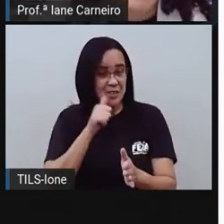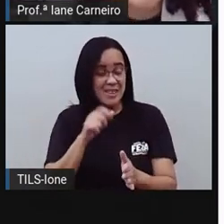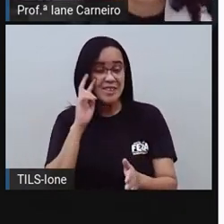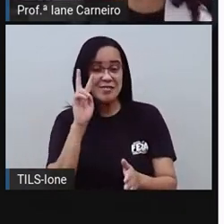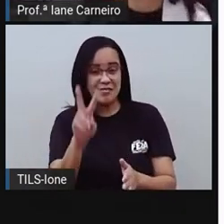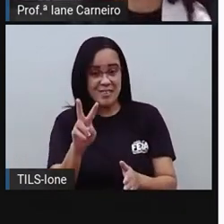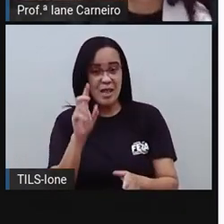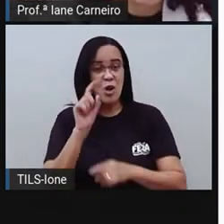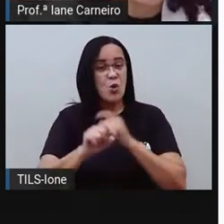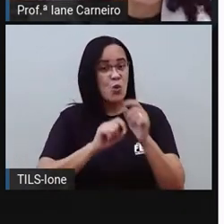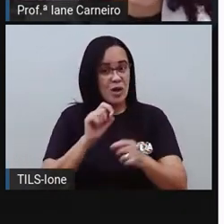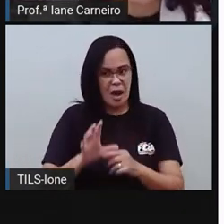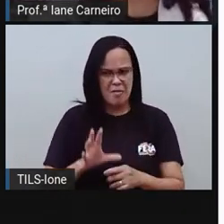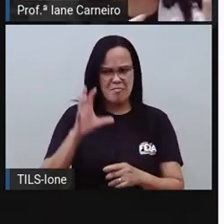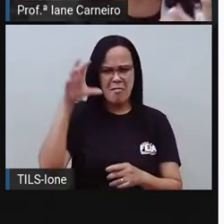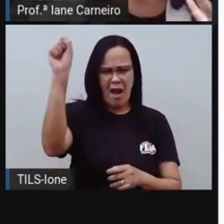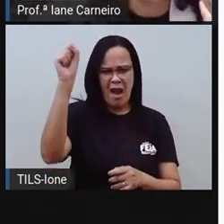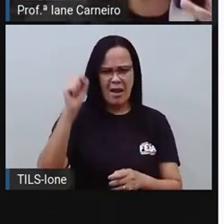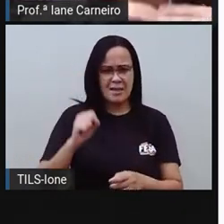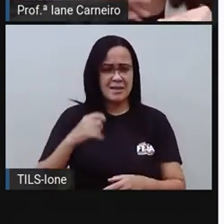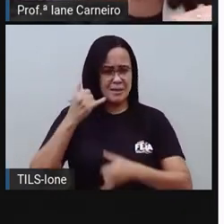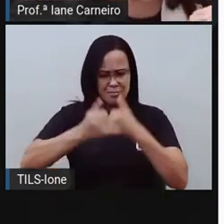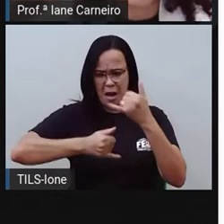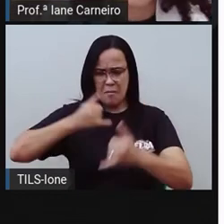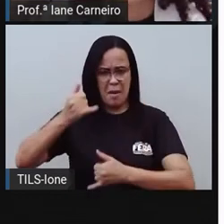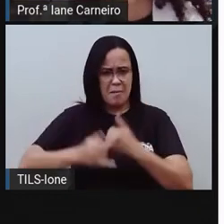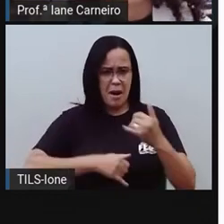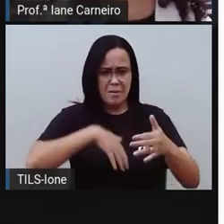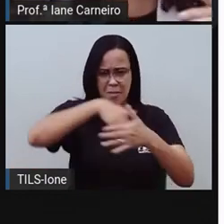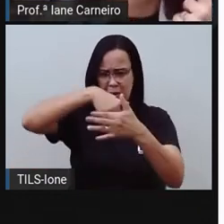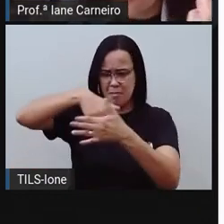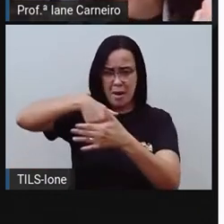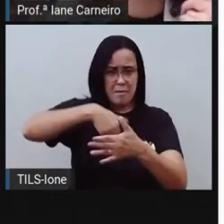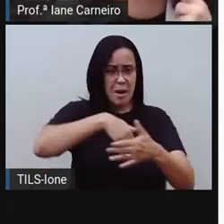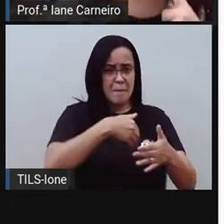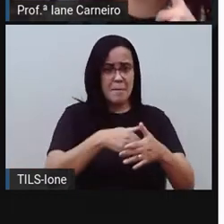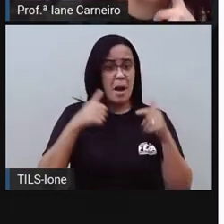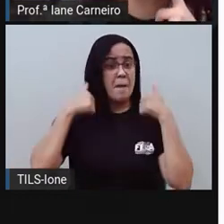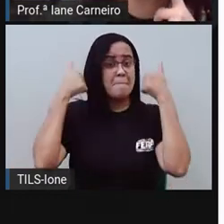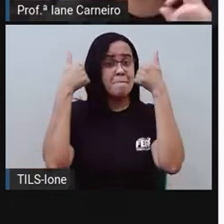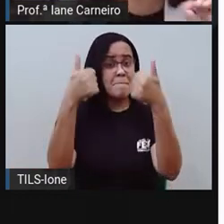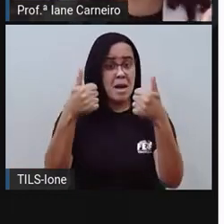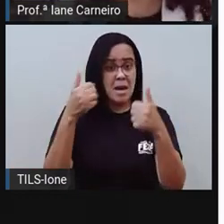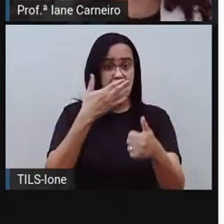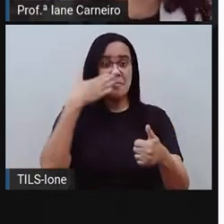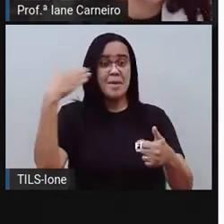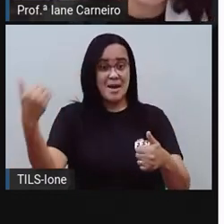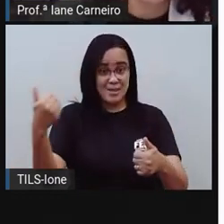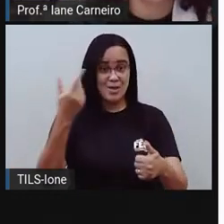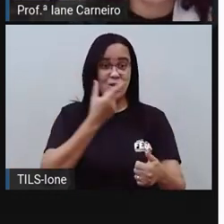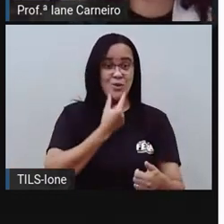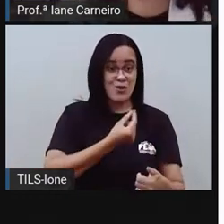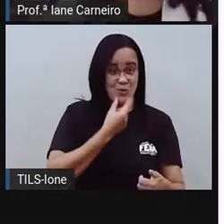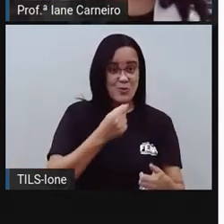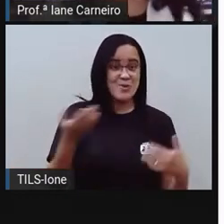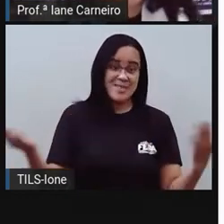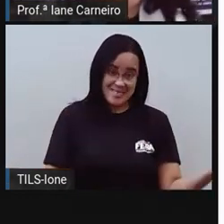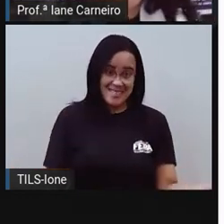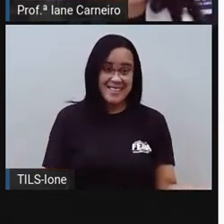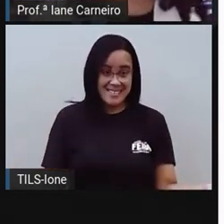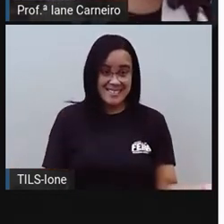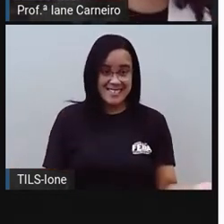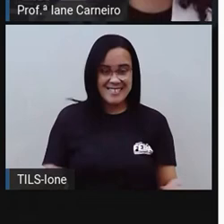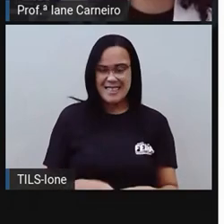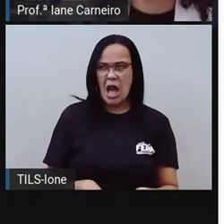homens. E joga bola e formiga, que joga futebol muito bem. Melhor que muito homem. Então, a gente não pode achar que... Porque a